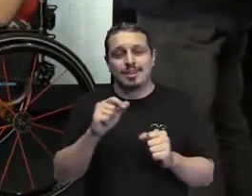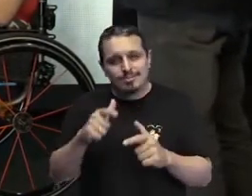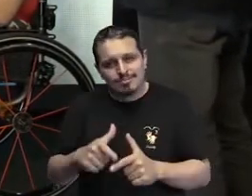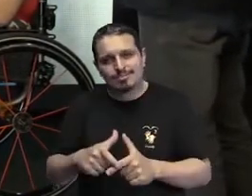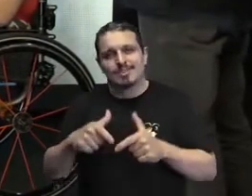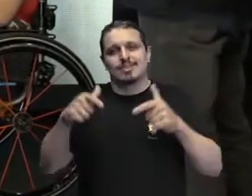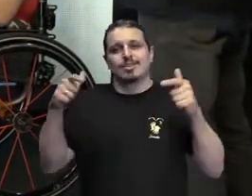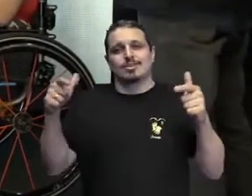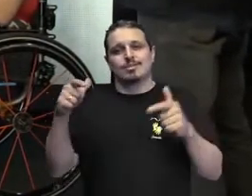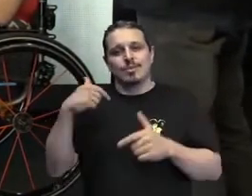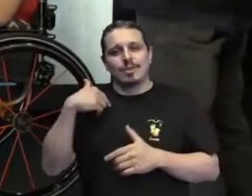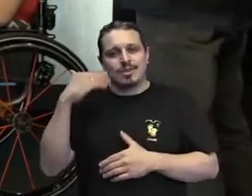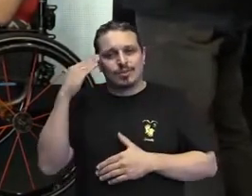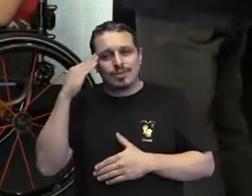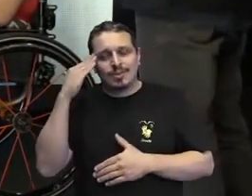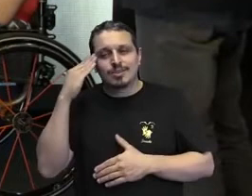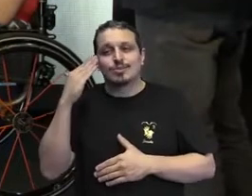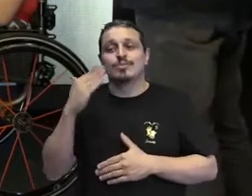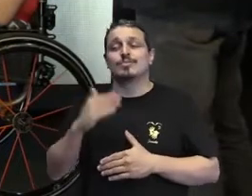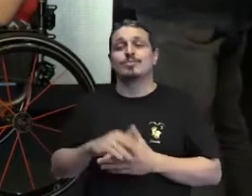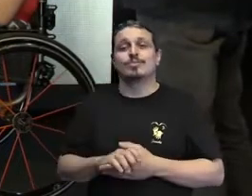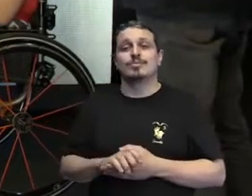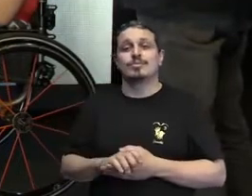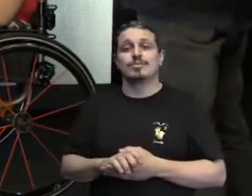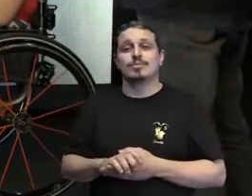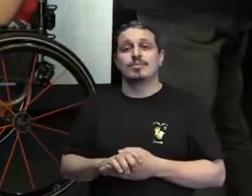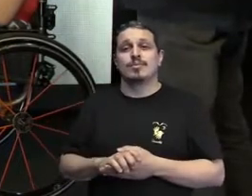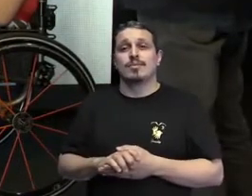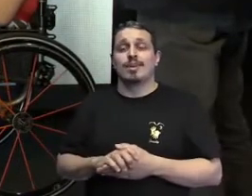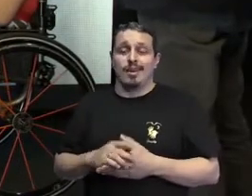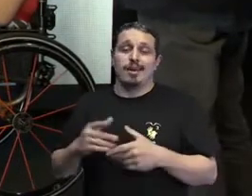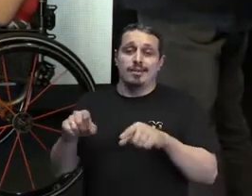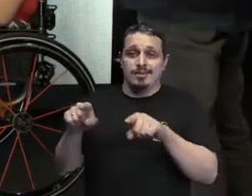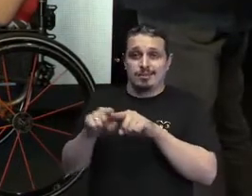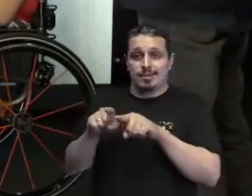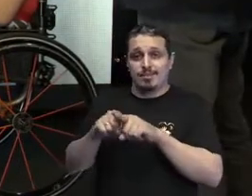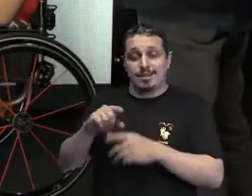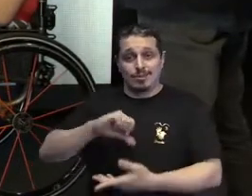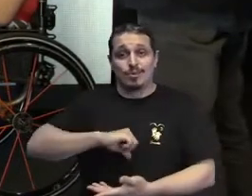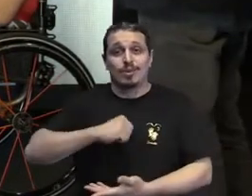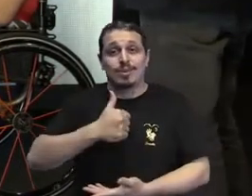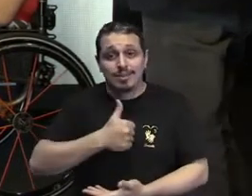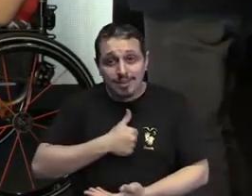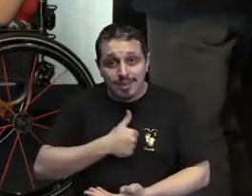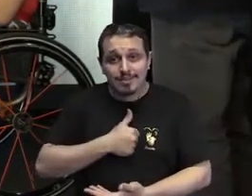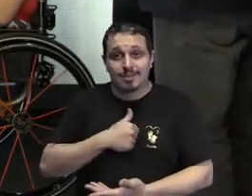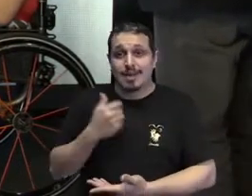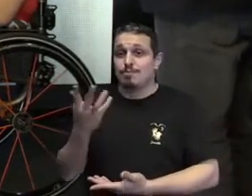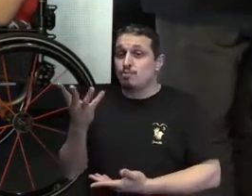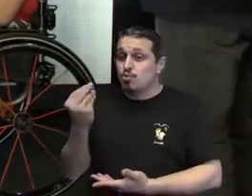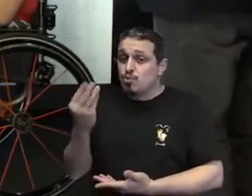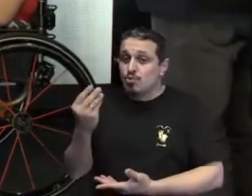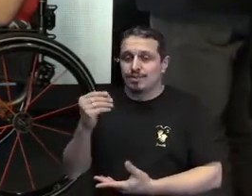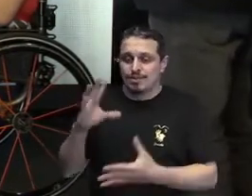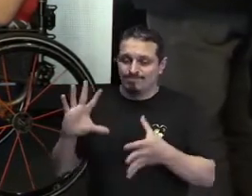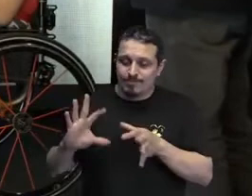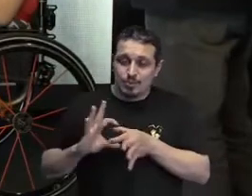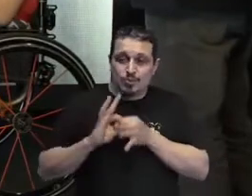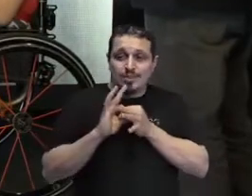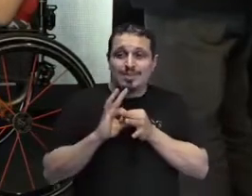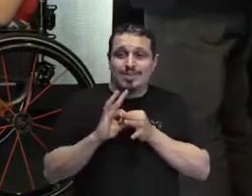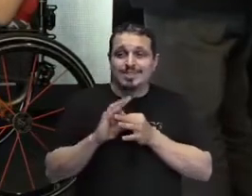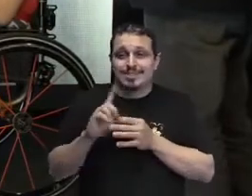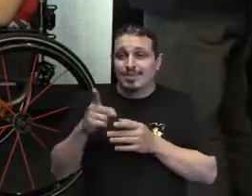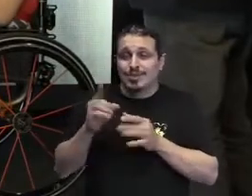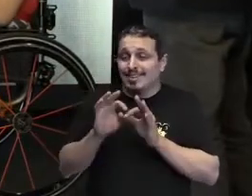criar essa identidade, né? E essa autoestima que, para a gente, é muito negada. Não existe matéria na TV